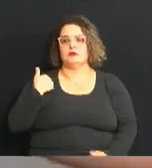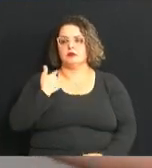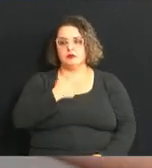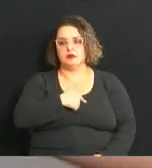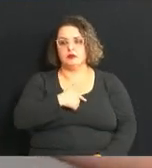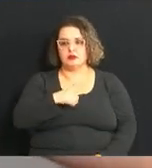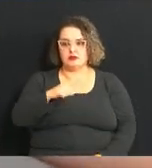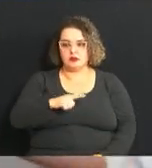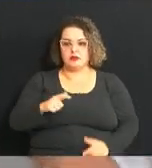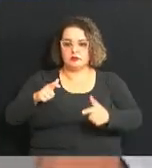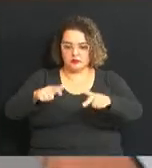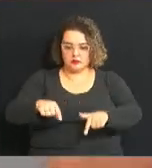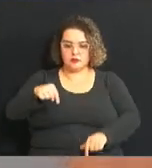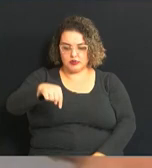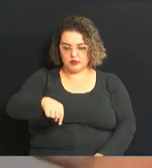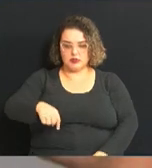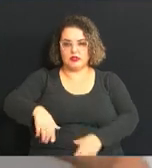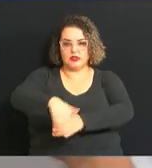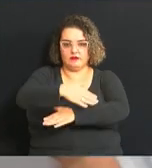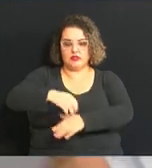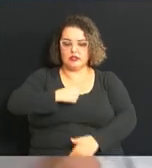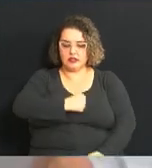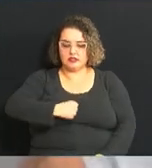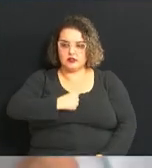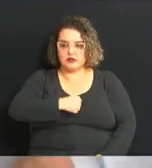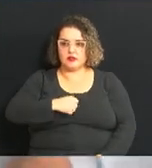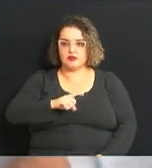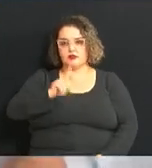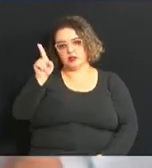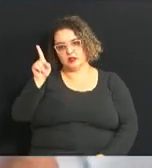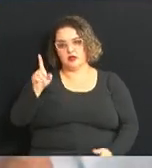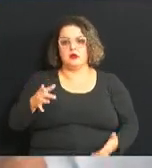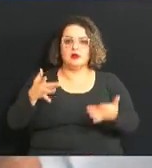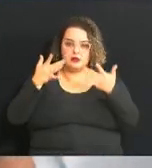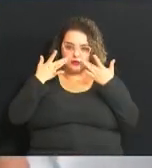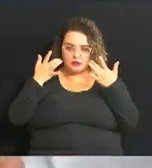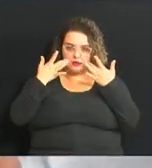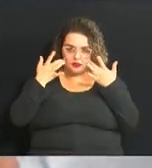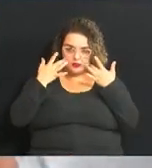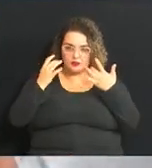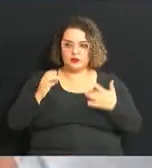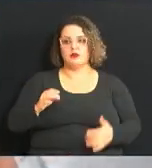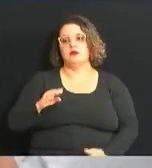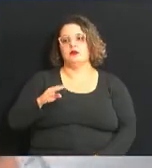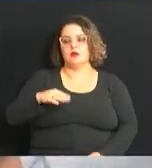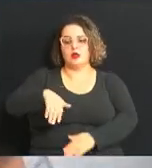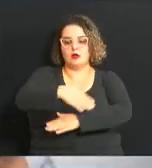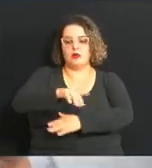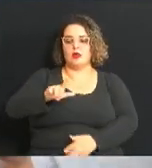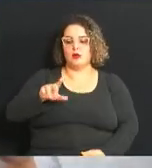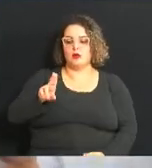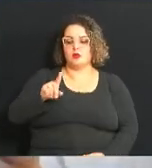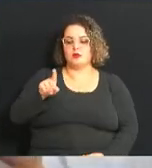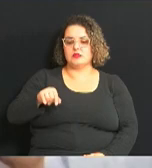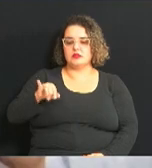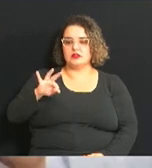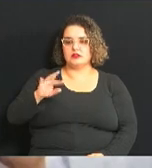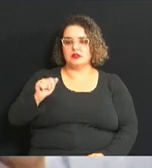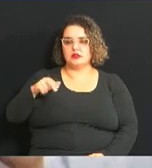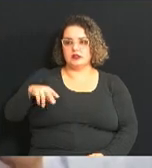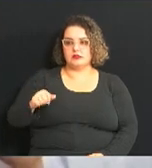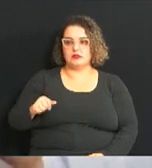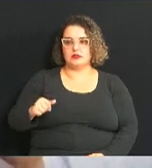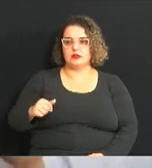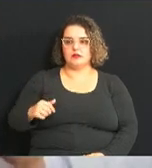ponto de coleta aqui na Avenida da Saudade e um ponto de coleta também na Ruluzitana Então, o pessoal do entorno